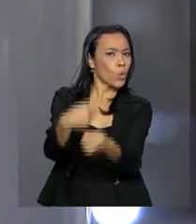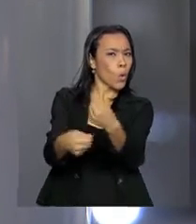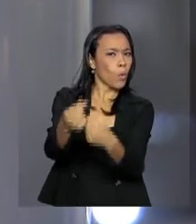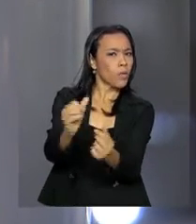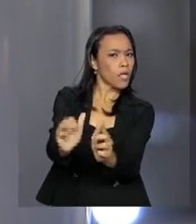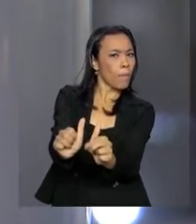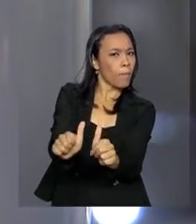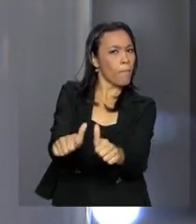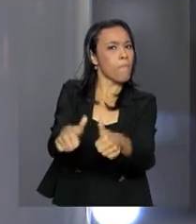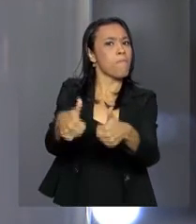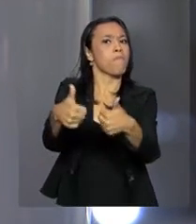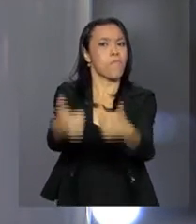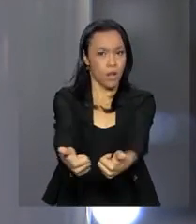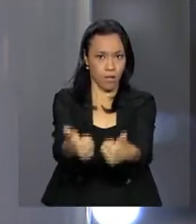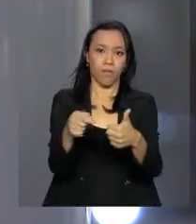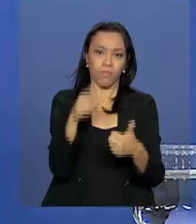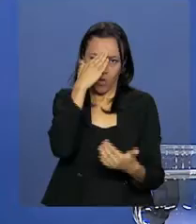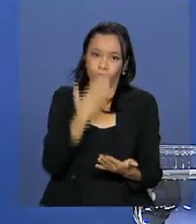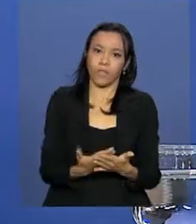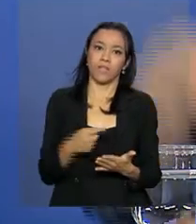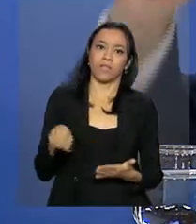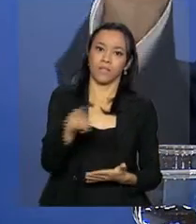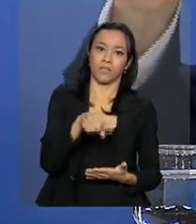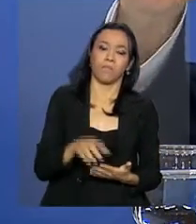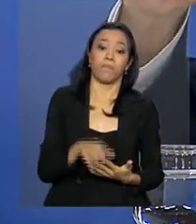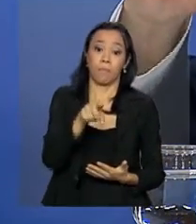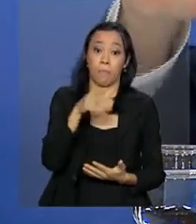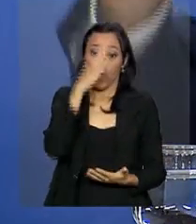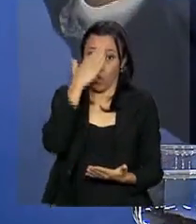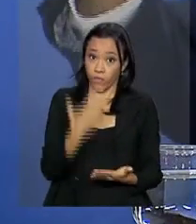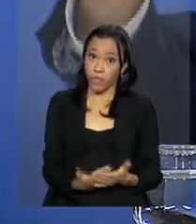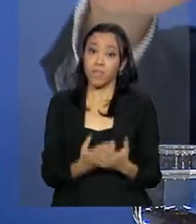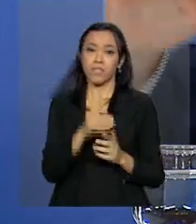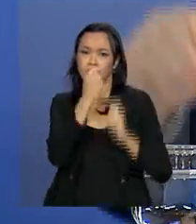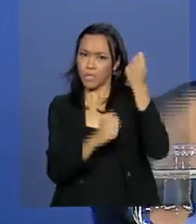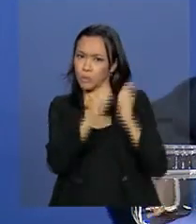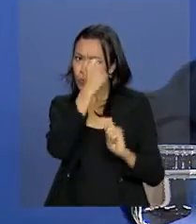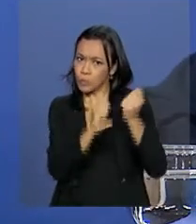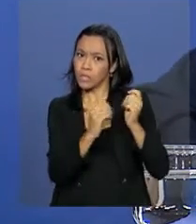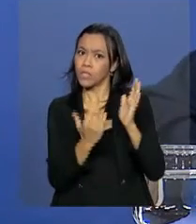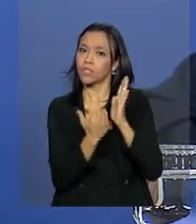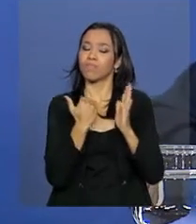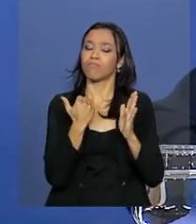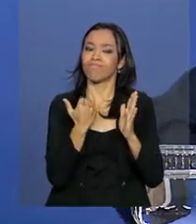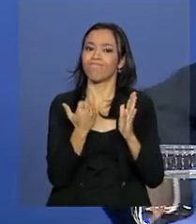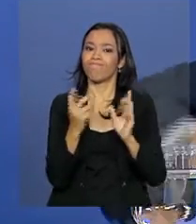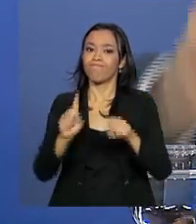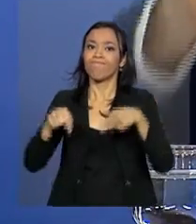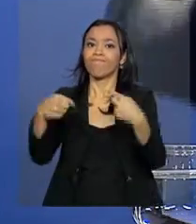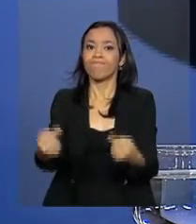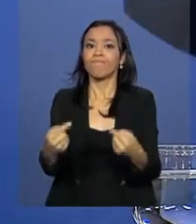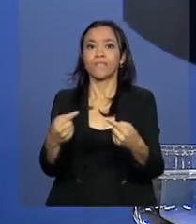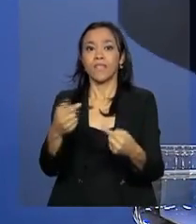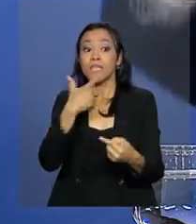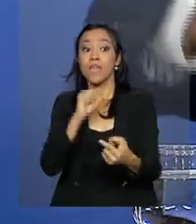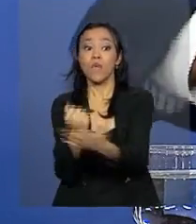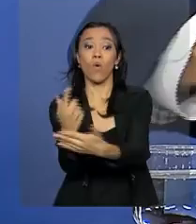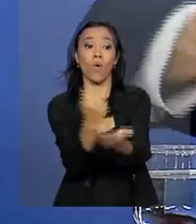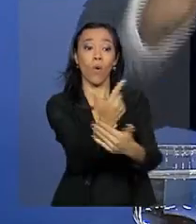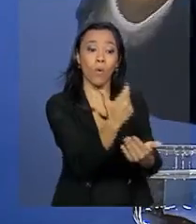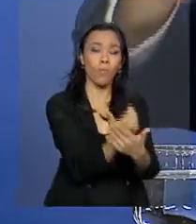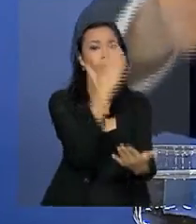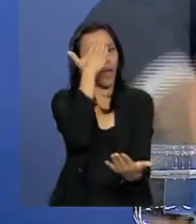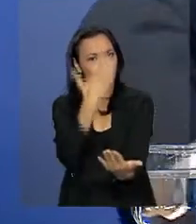apresenta melhoria nos índices de confiança. A confiança da indústria sobe, a confiança do consumidor